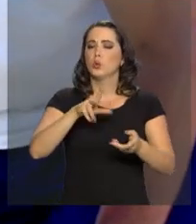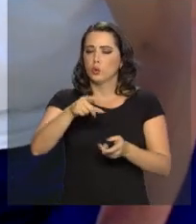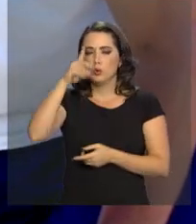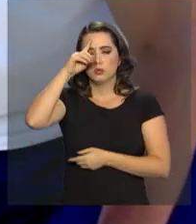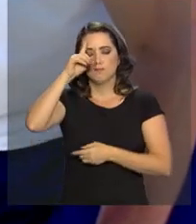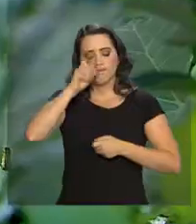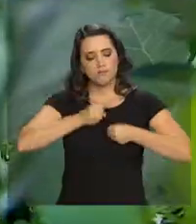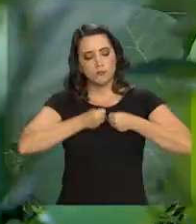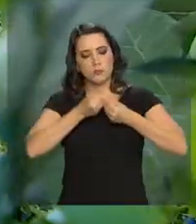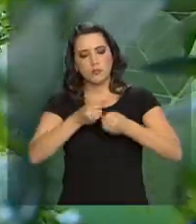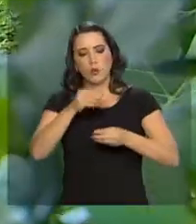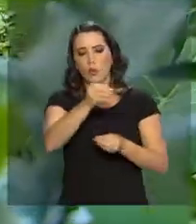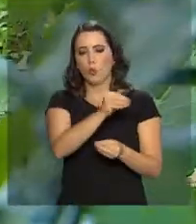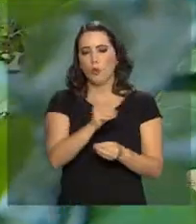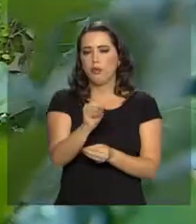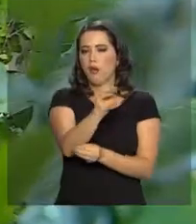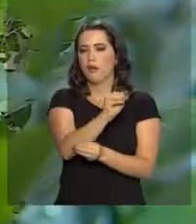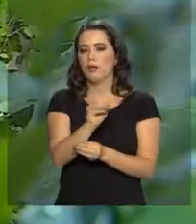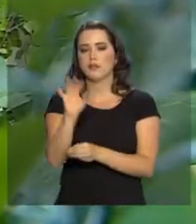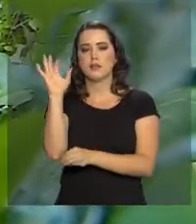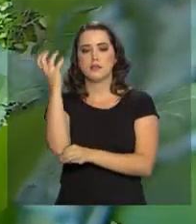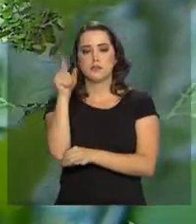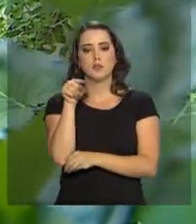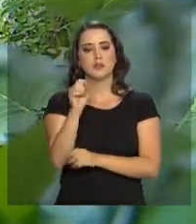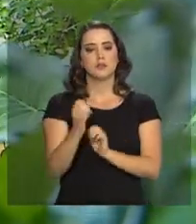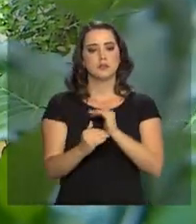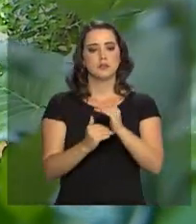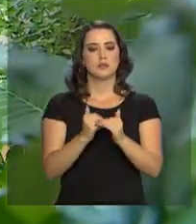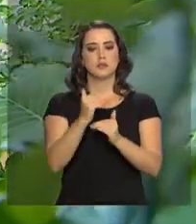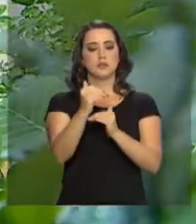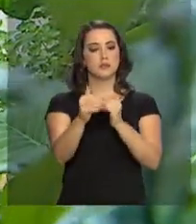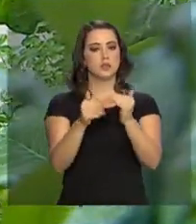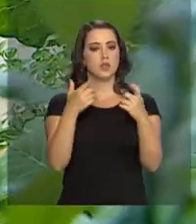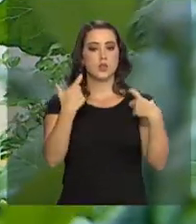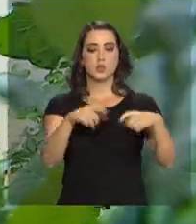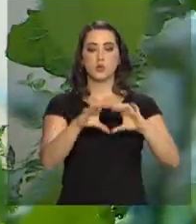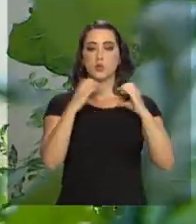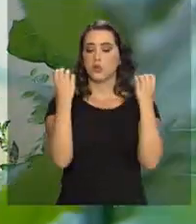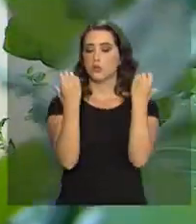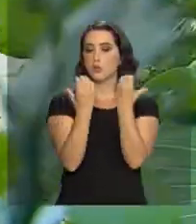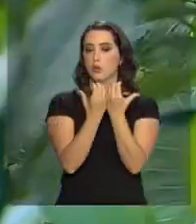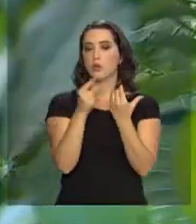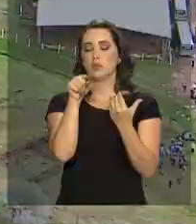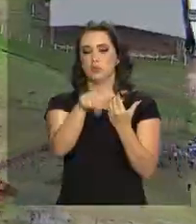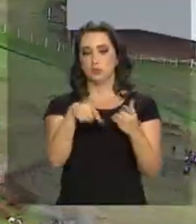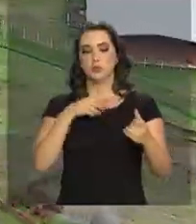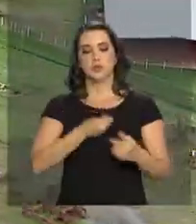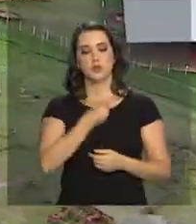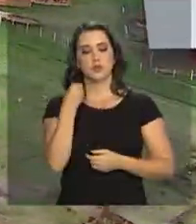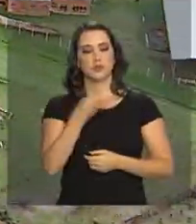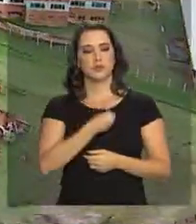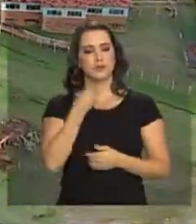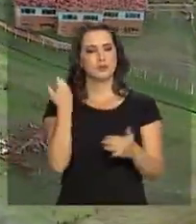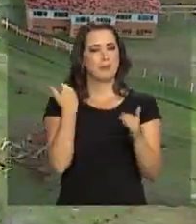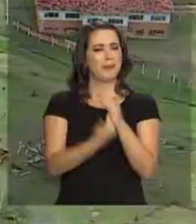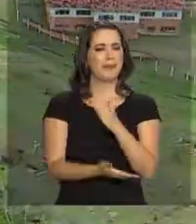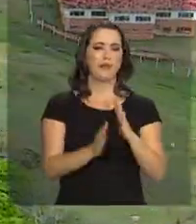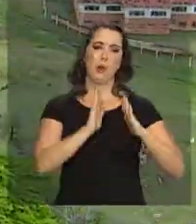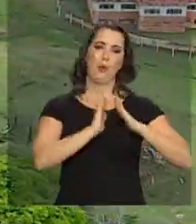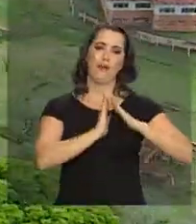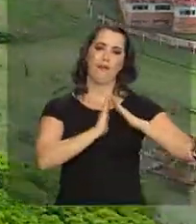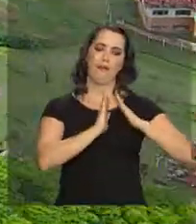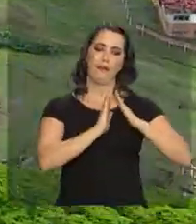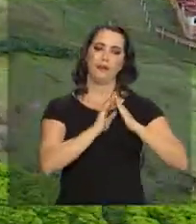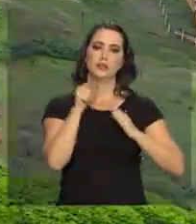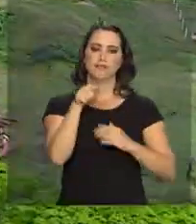paciência. As plantas do seu Zezinho crescem na área comum do condomínio em que vive em Mariana, desde que perdeu a propriedade